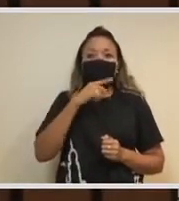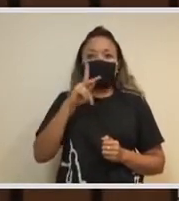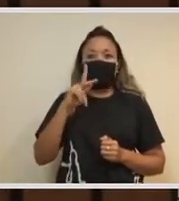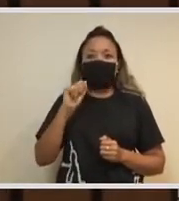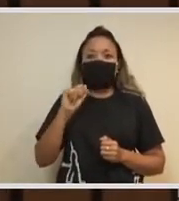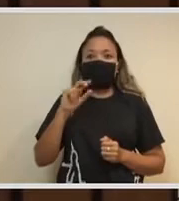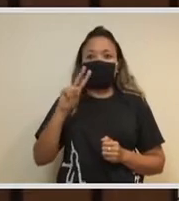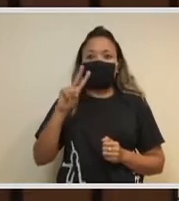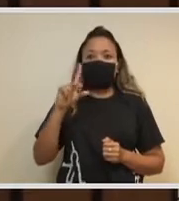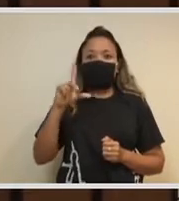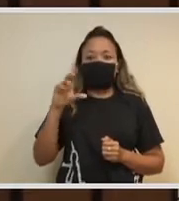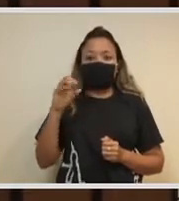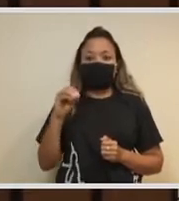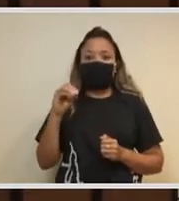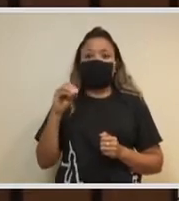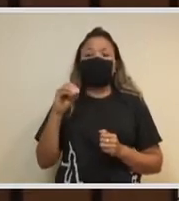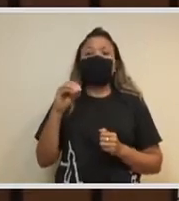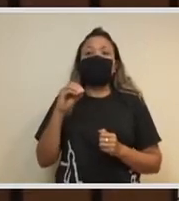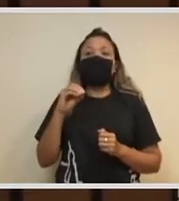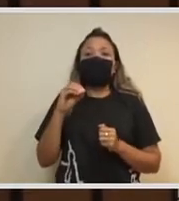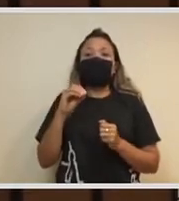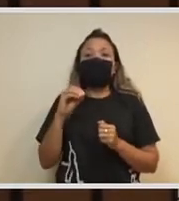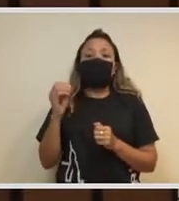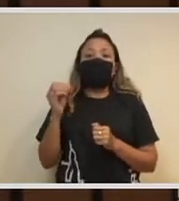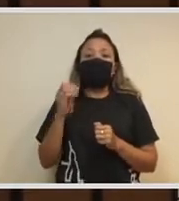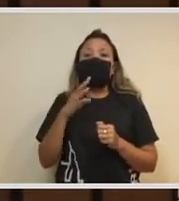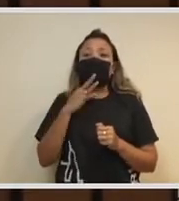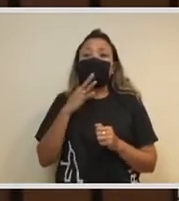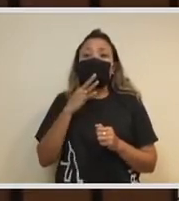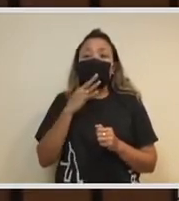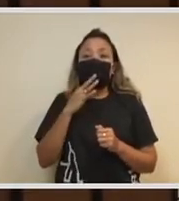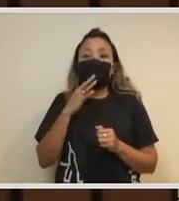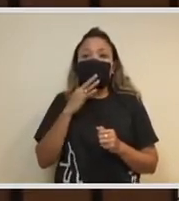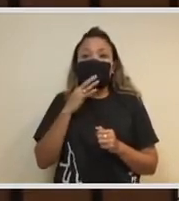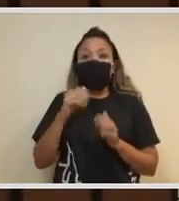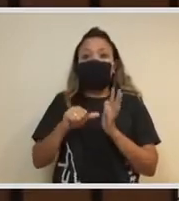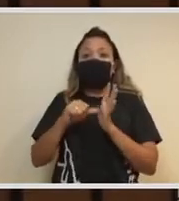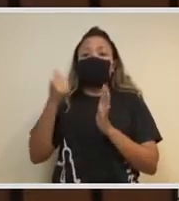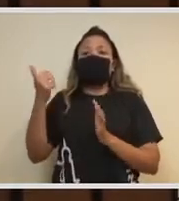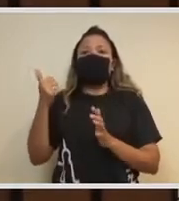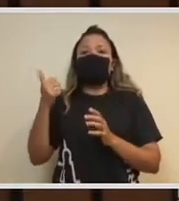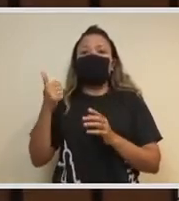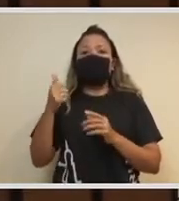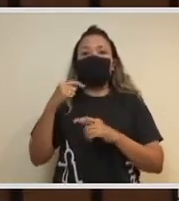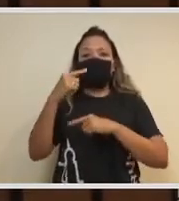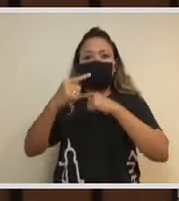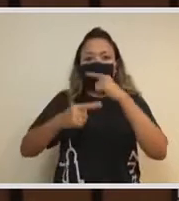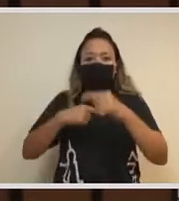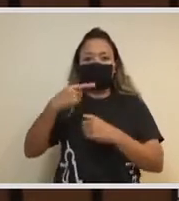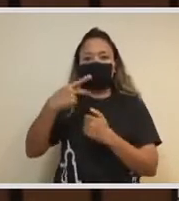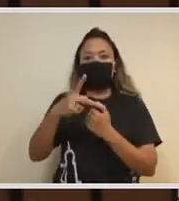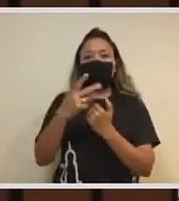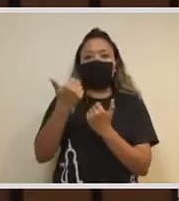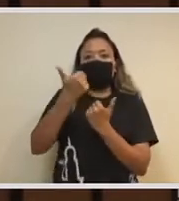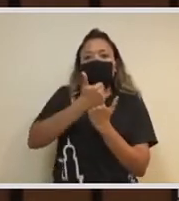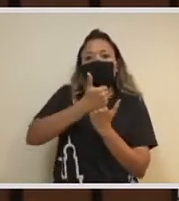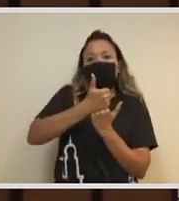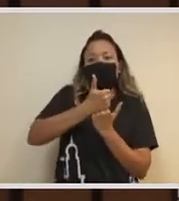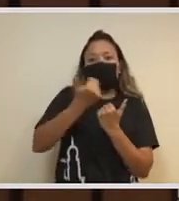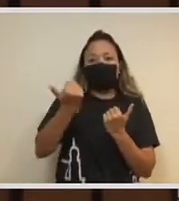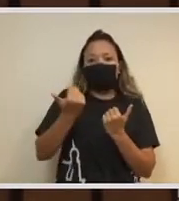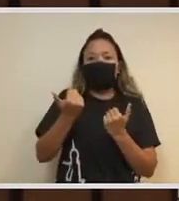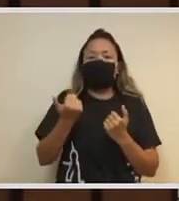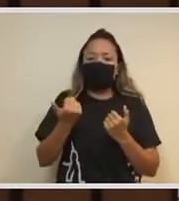a primeira pessoa que eu conheci na Fiocruz, porque eu tinha tantos colegas, principalmente da área médica, que eu